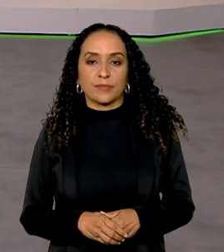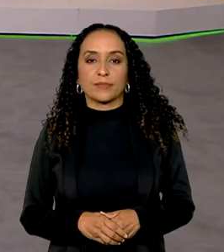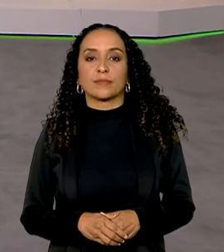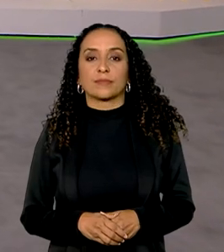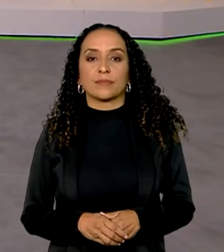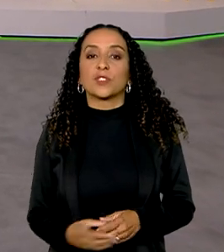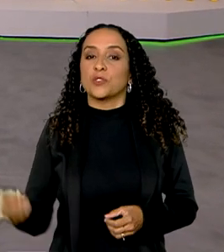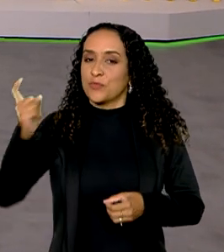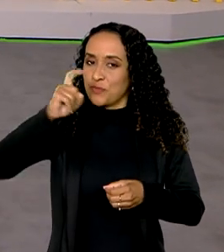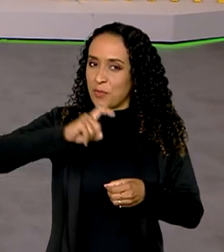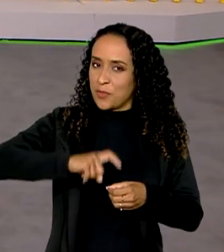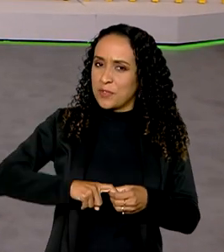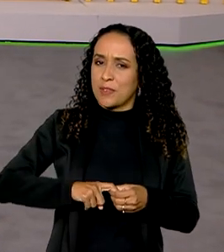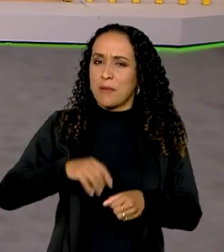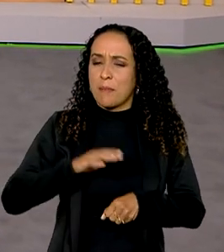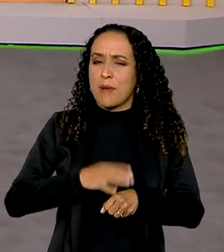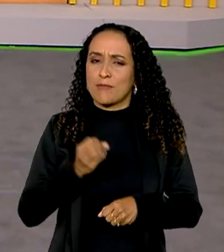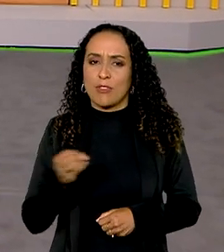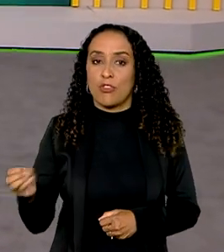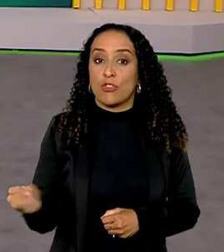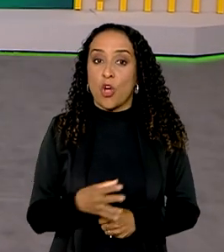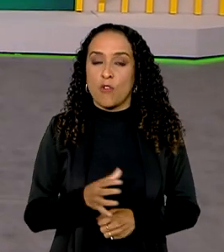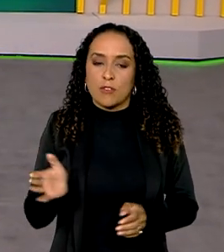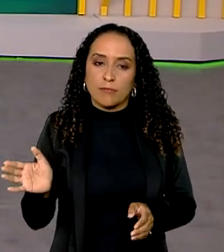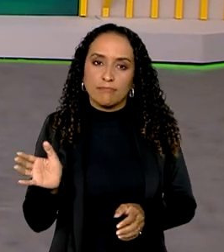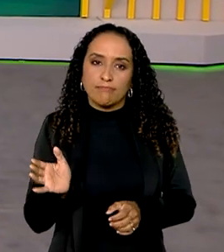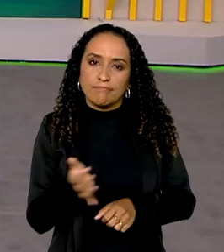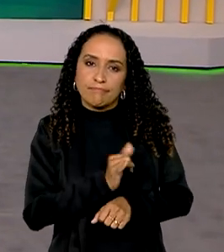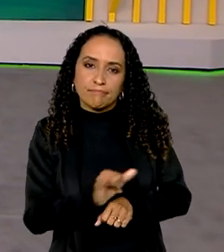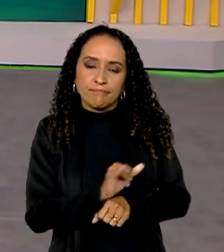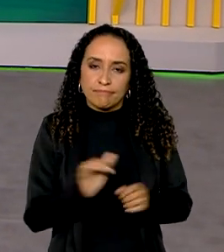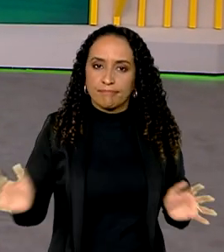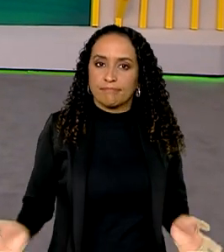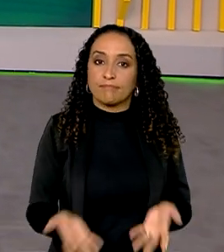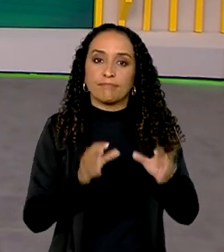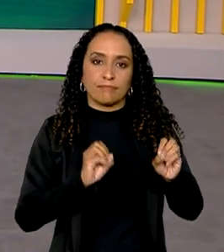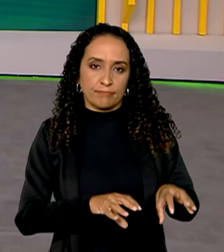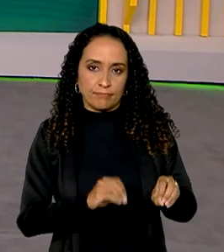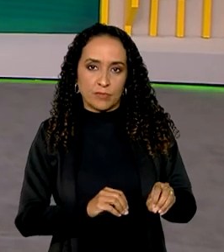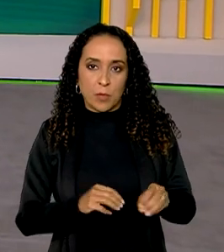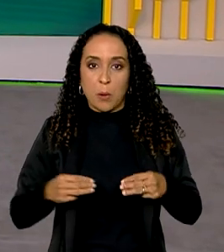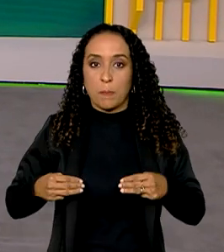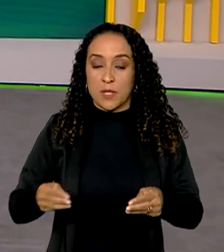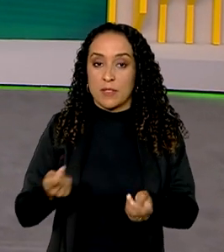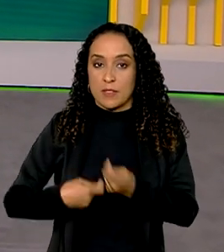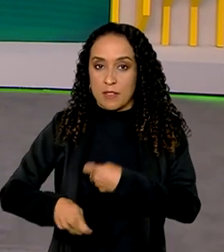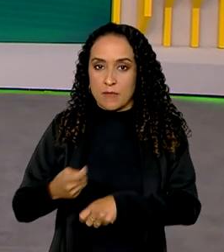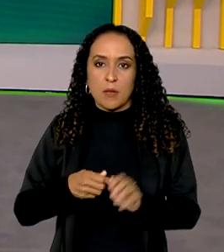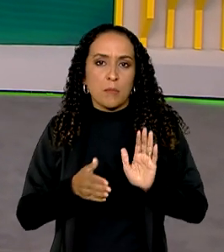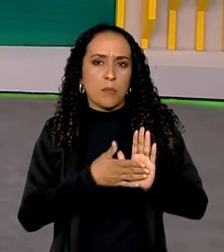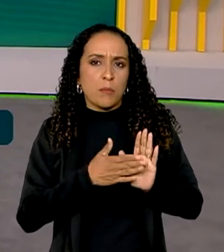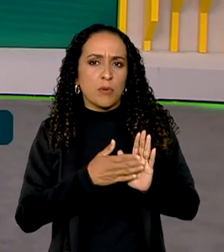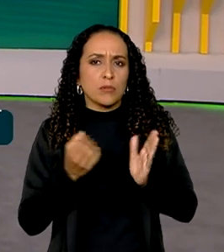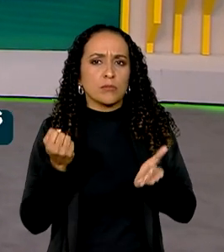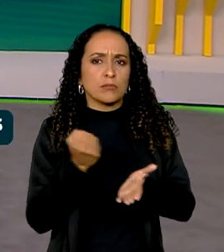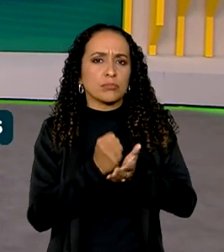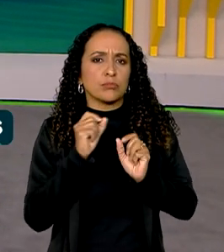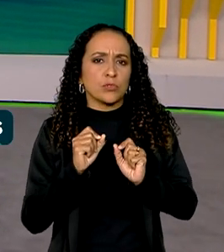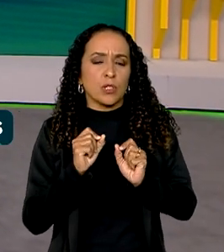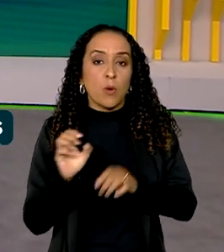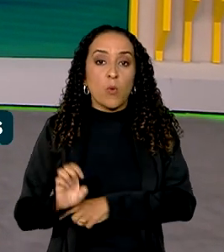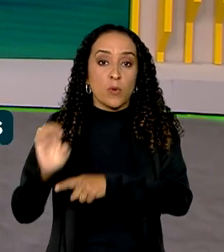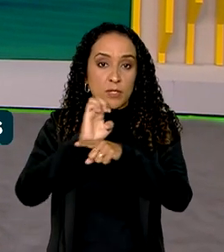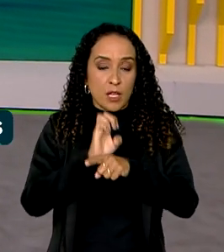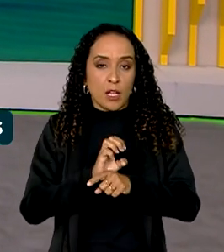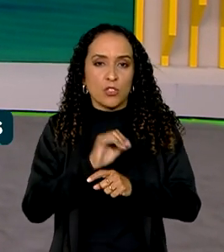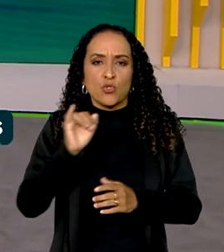Estamos de volta com mais uma medida de incentivo à educação. O Ministério da Fazenda propôs um pacto com estados,